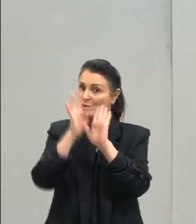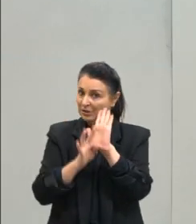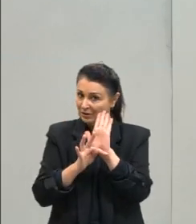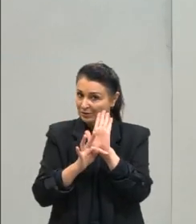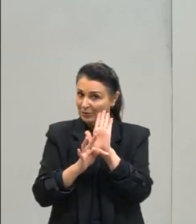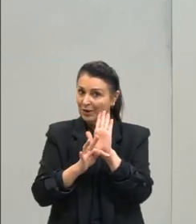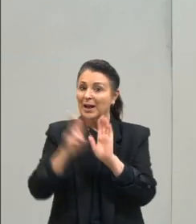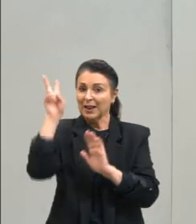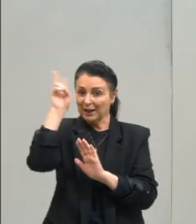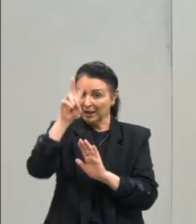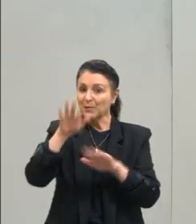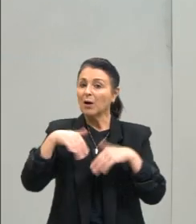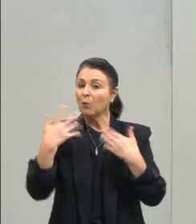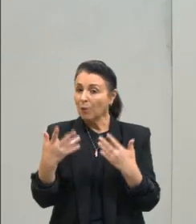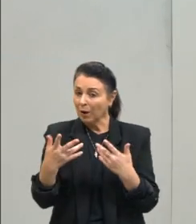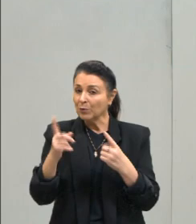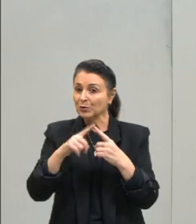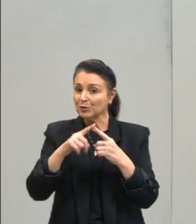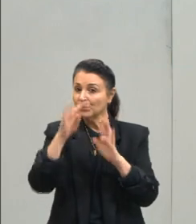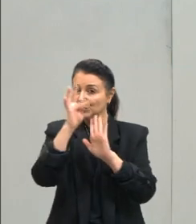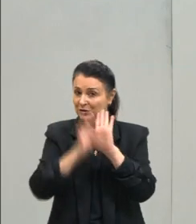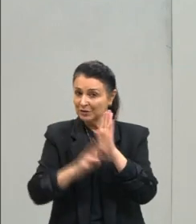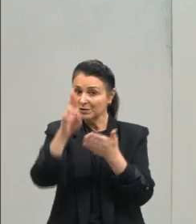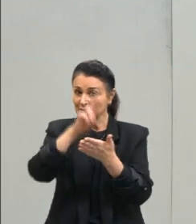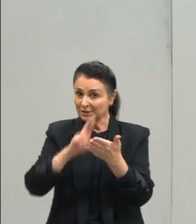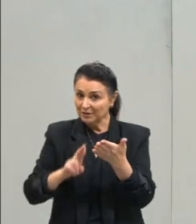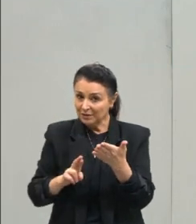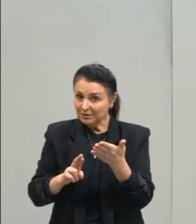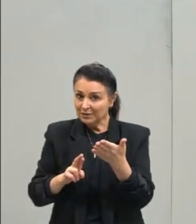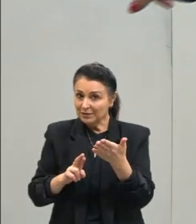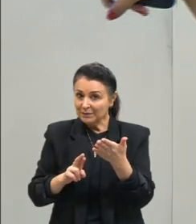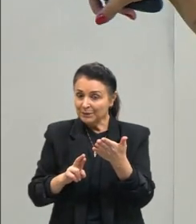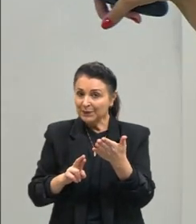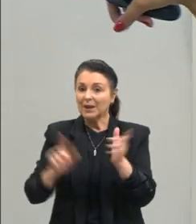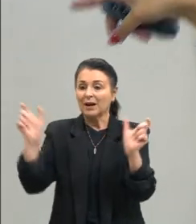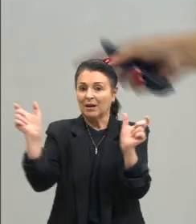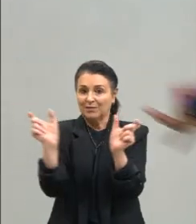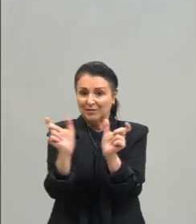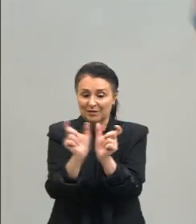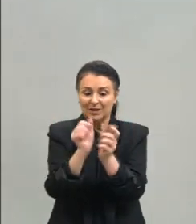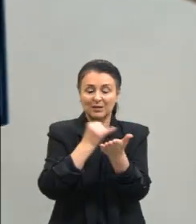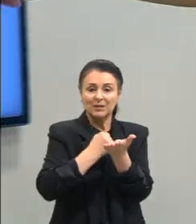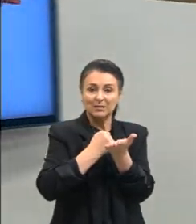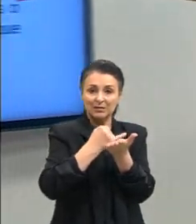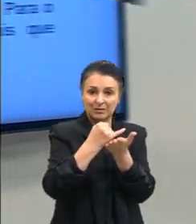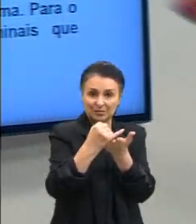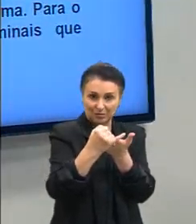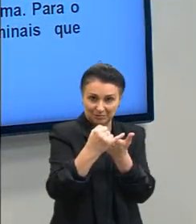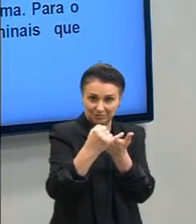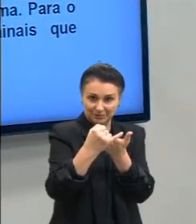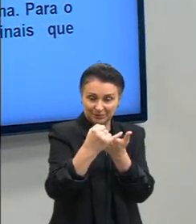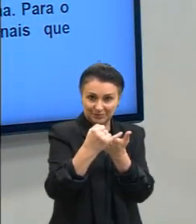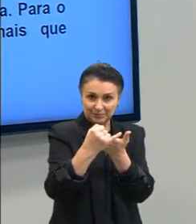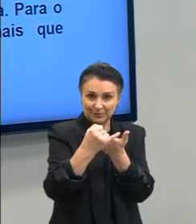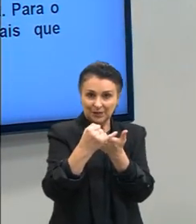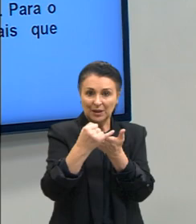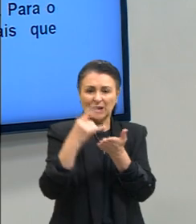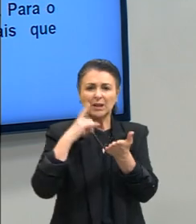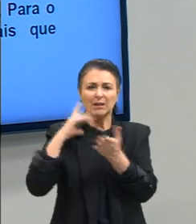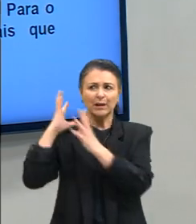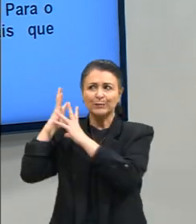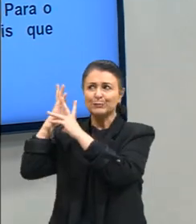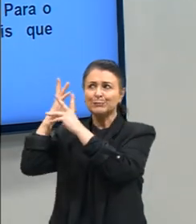argumentativo não de um texto narrativo então é a frase introdutória que vai ter essa bagagem